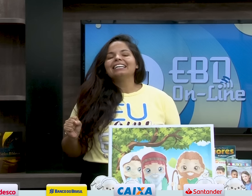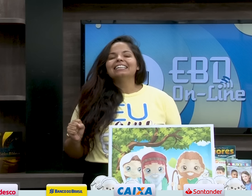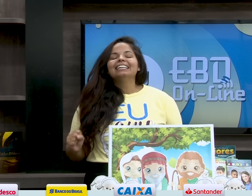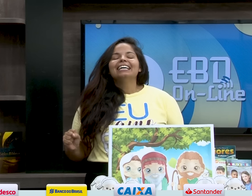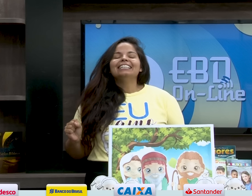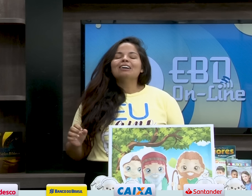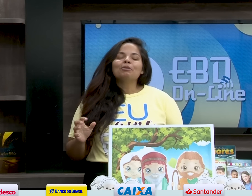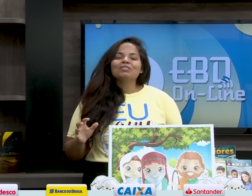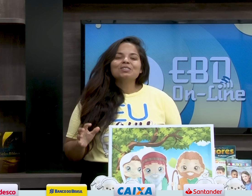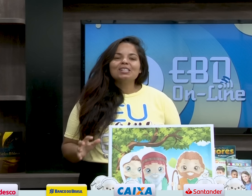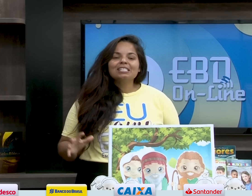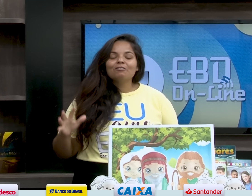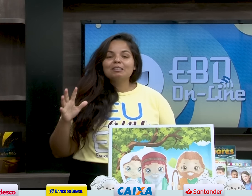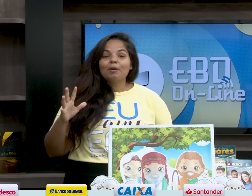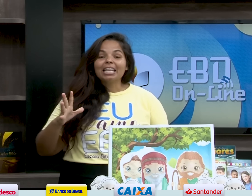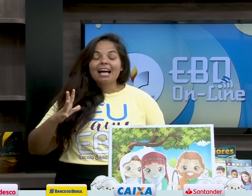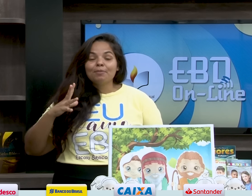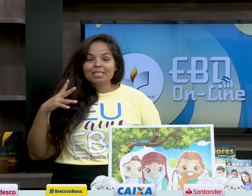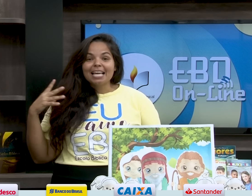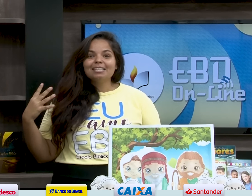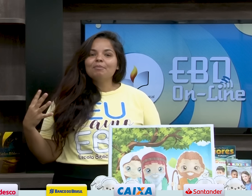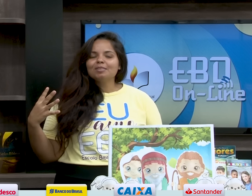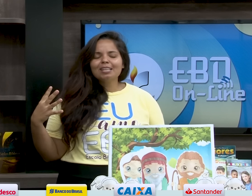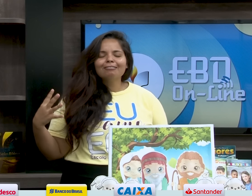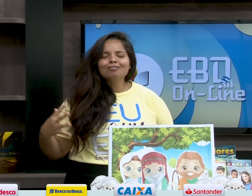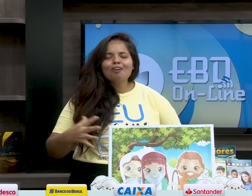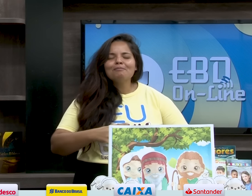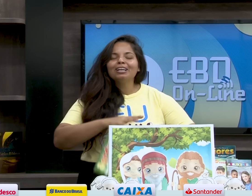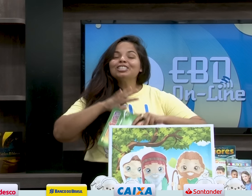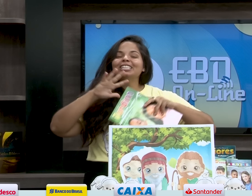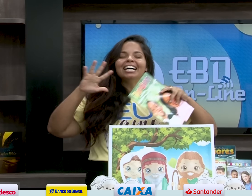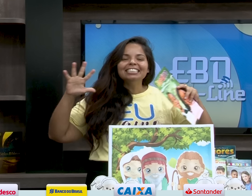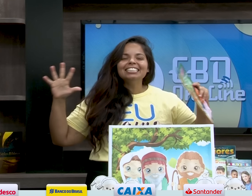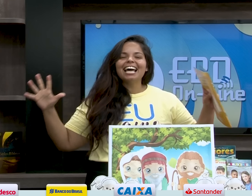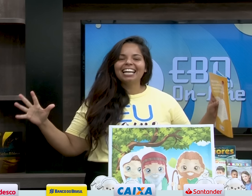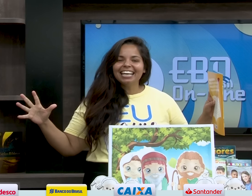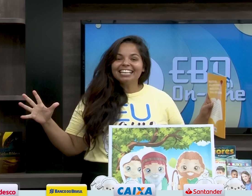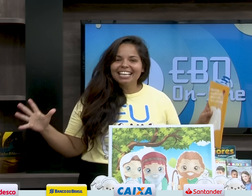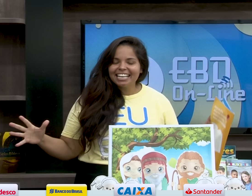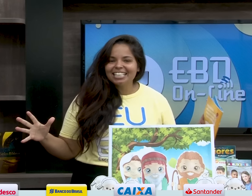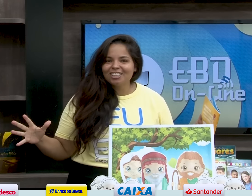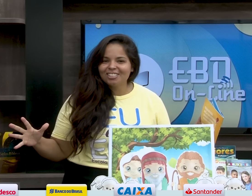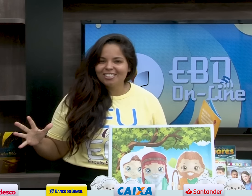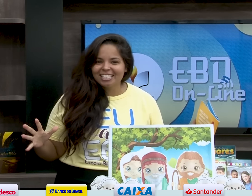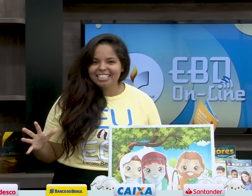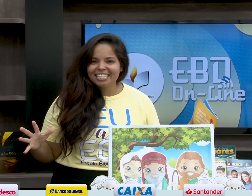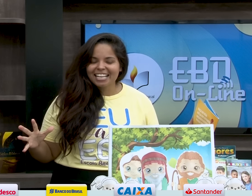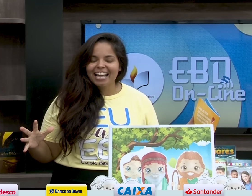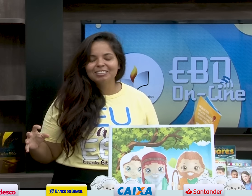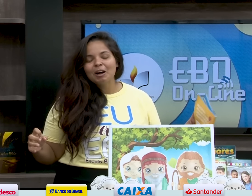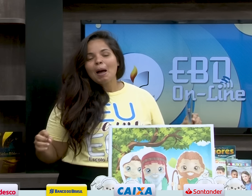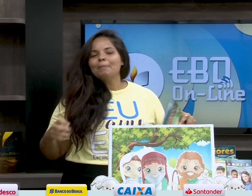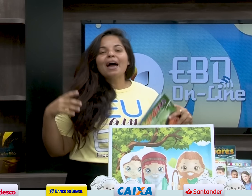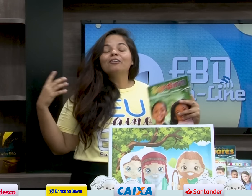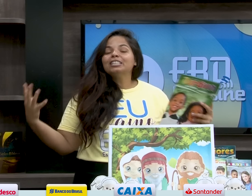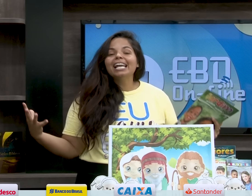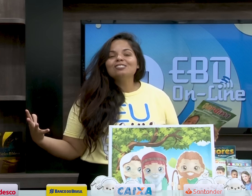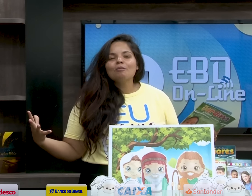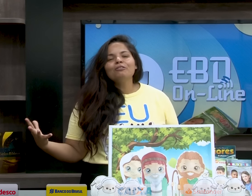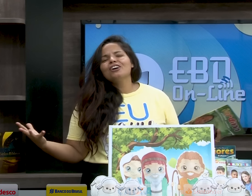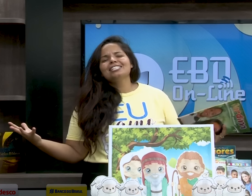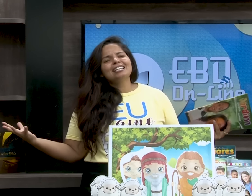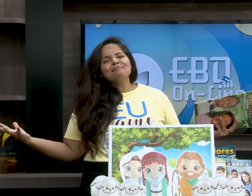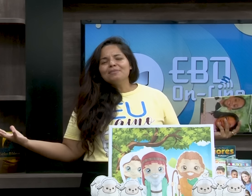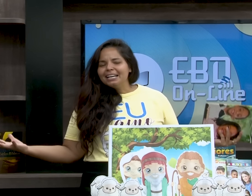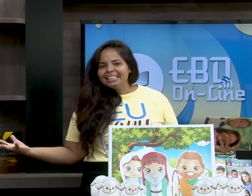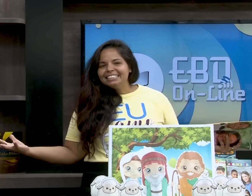passada. Então, professores, que você possa receber seus alunos com bastante alegria neste dia, tá certo? Pergunta a